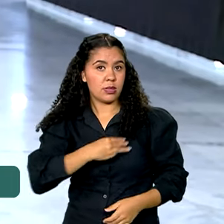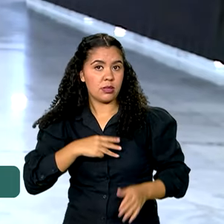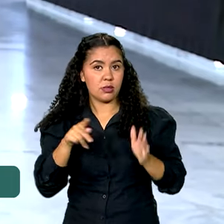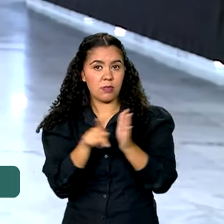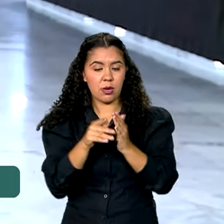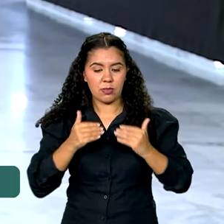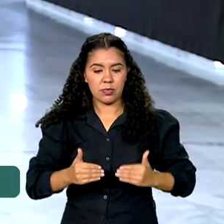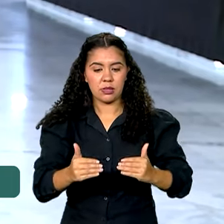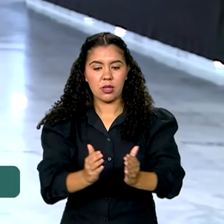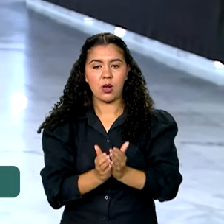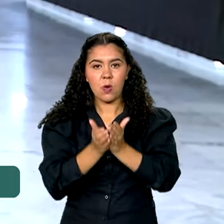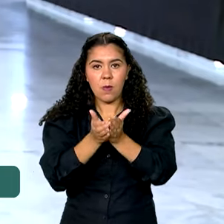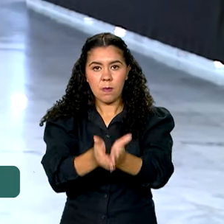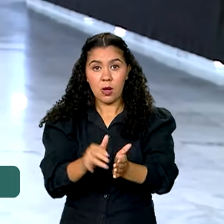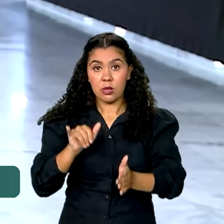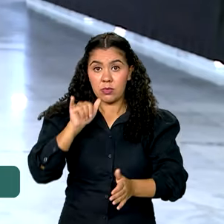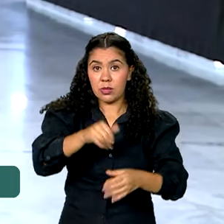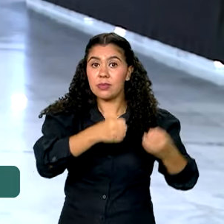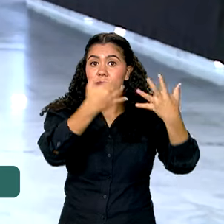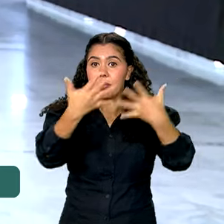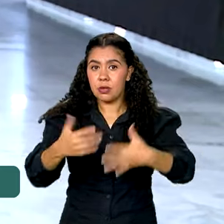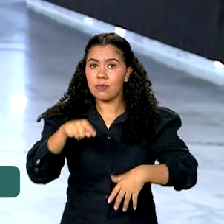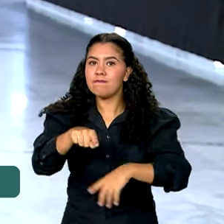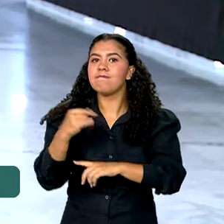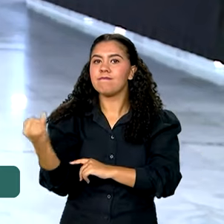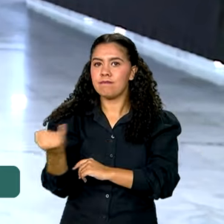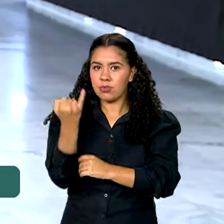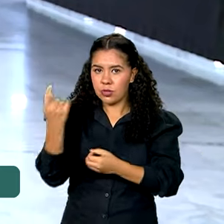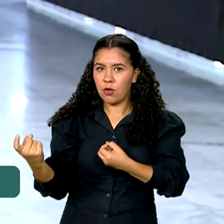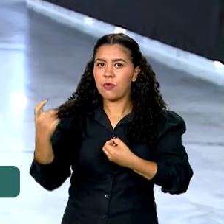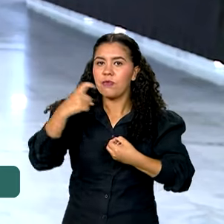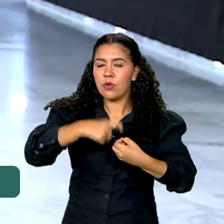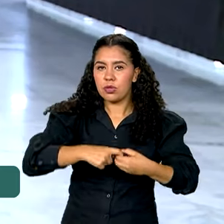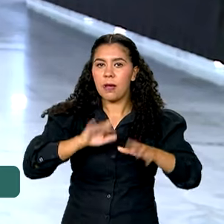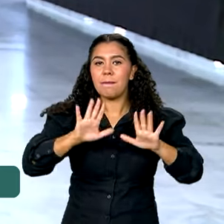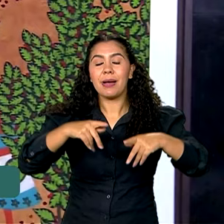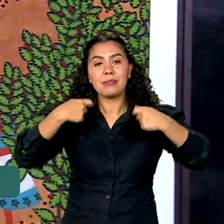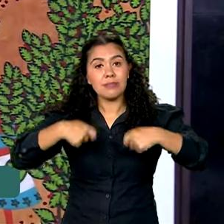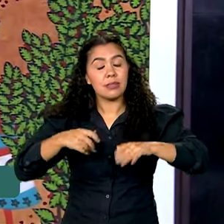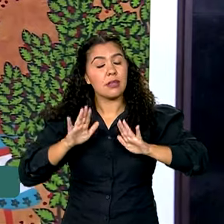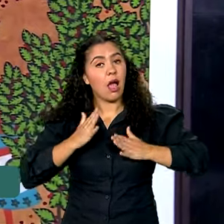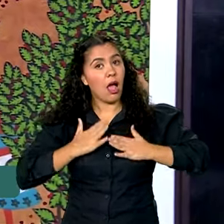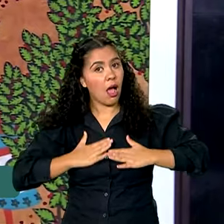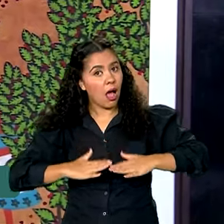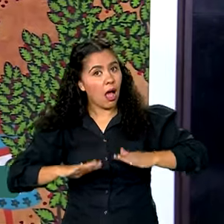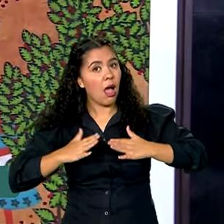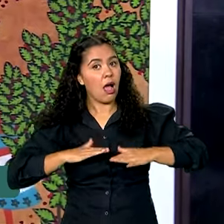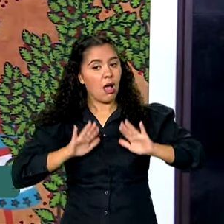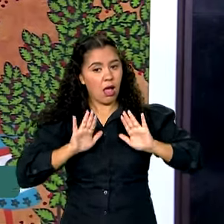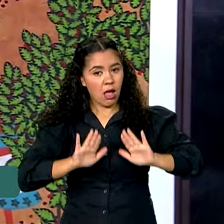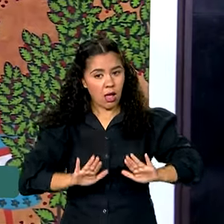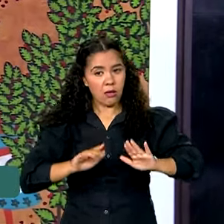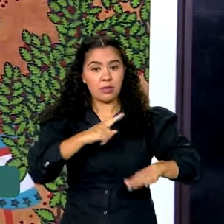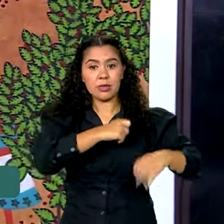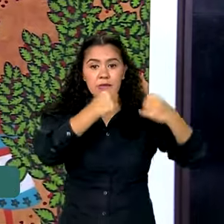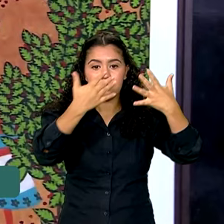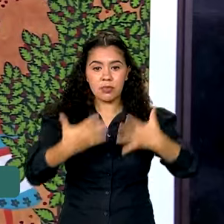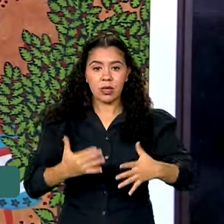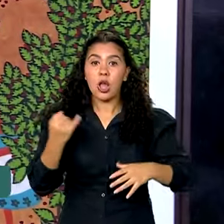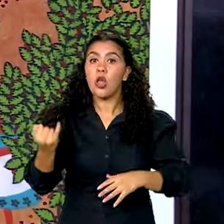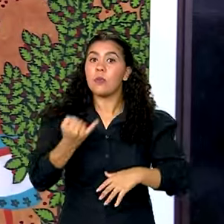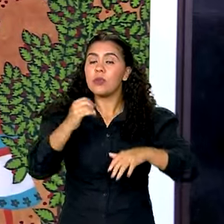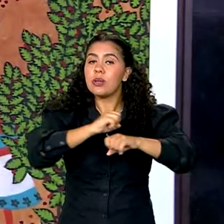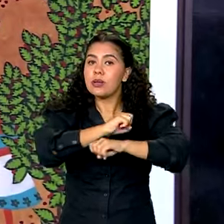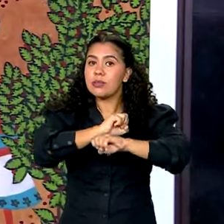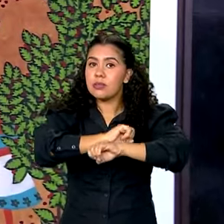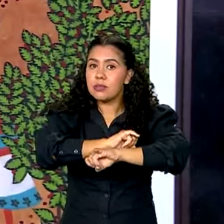que o retorno das atividades é importante, mas alertou que é preciso ter cautela. É importante que fique claro para a sociedade